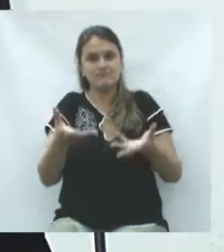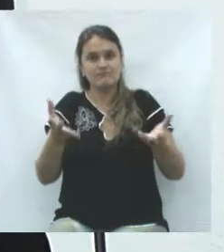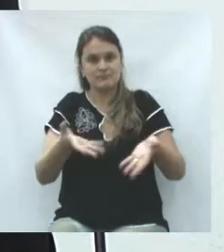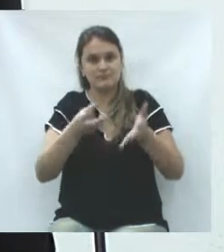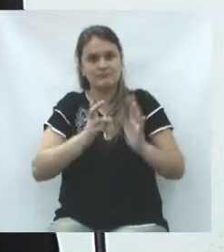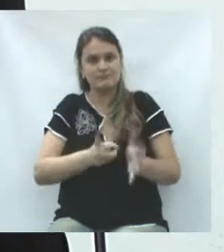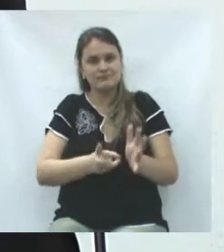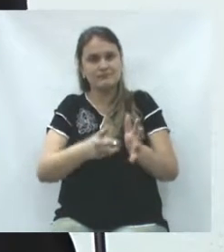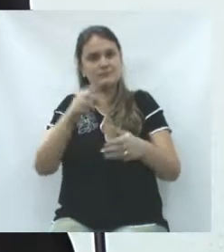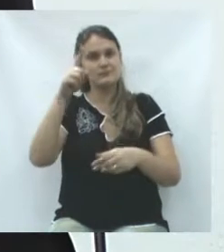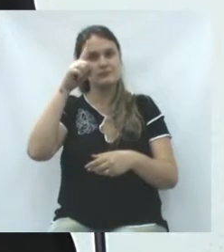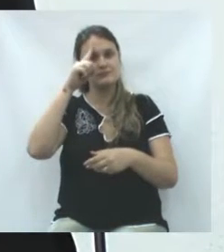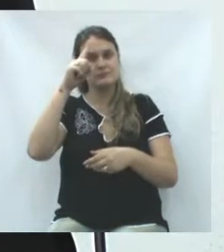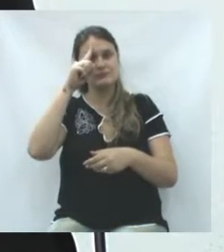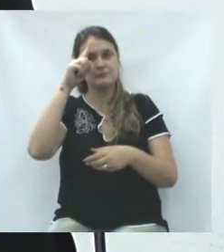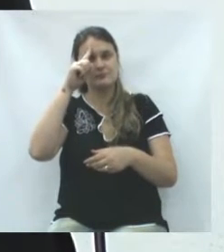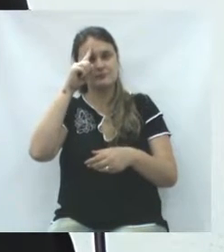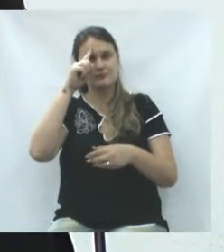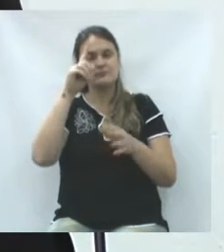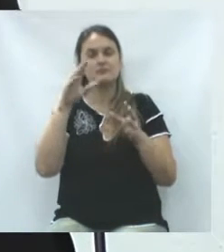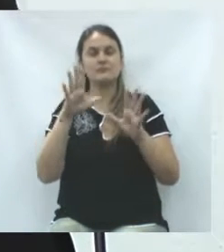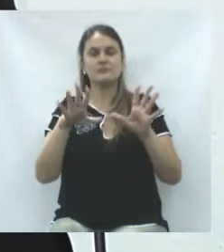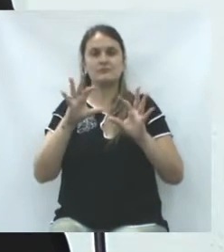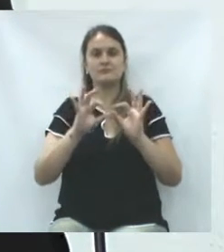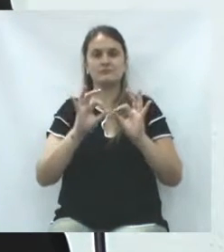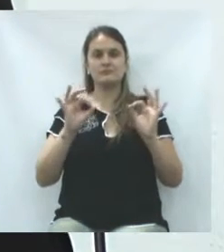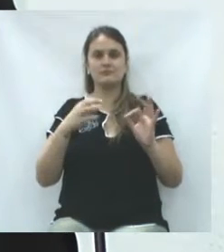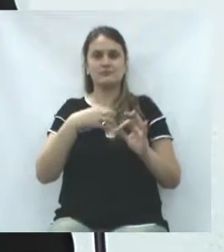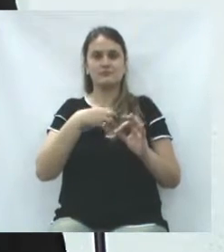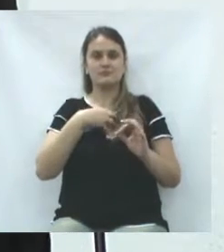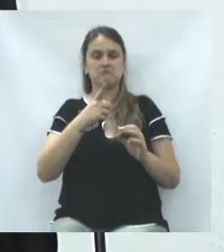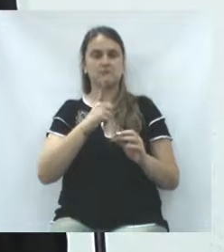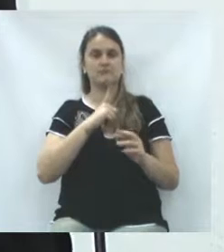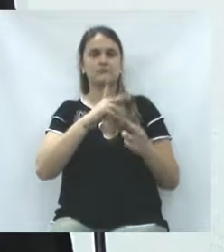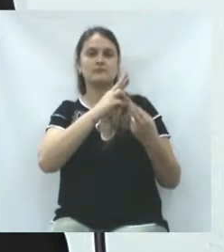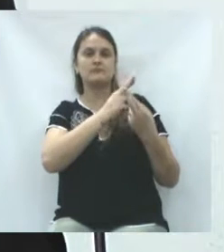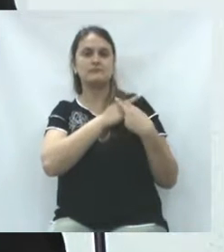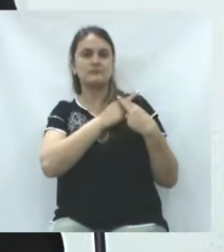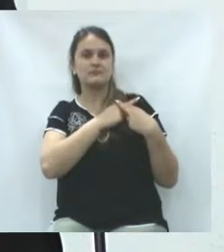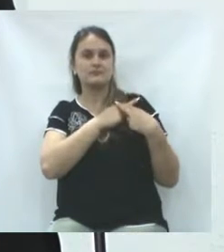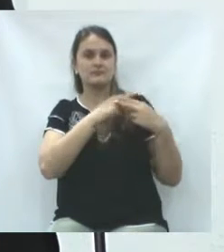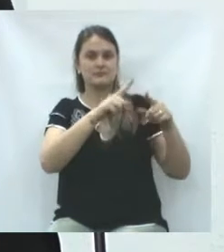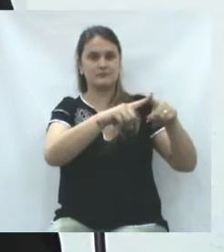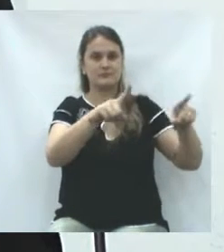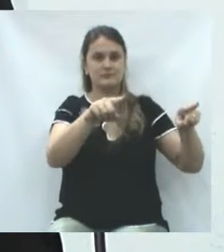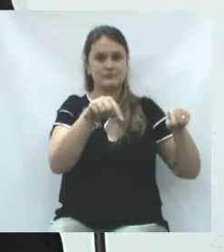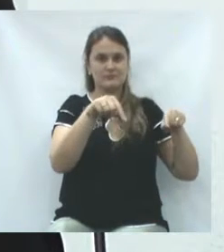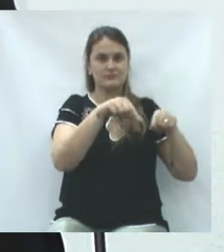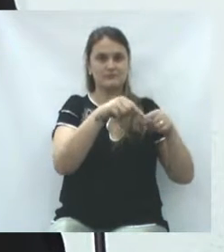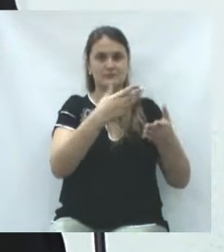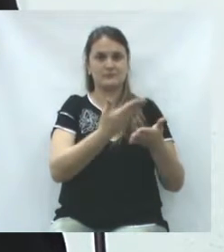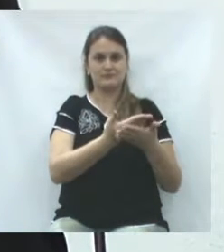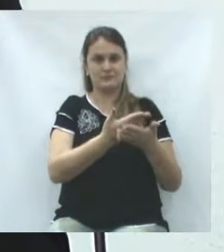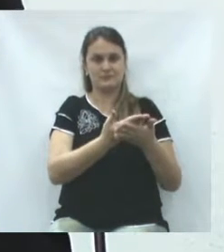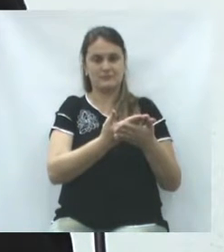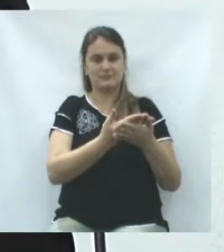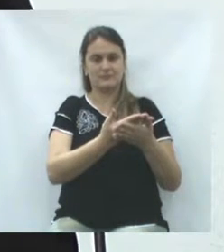estimulando no dia a dia, na simplicidade e na responsabilidade de uma sala de aula.